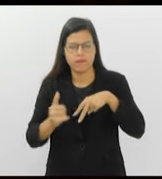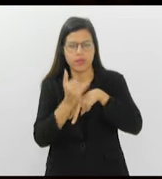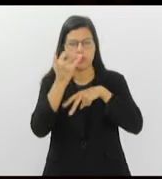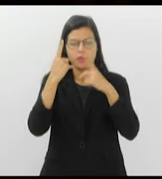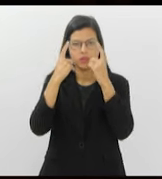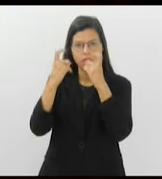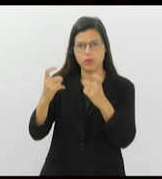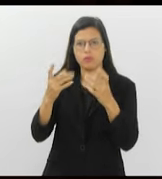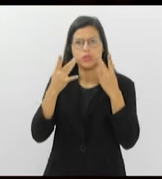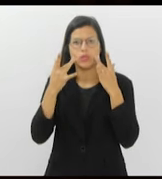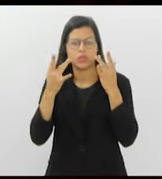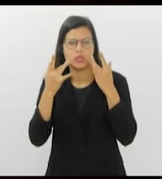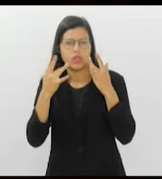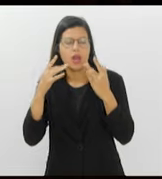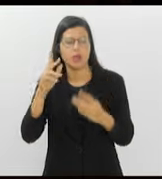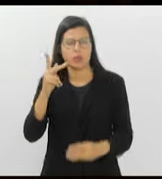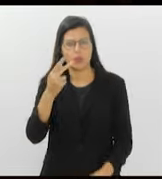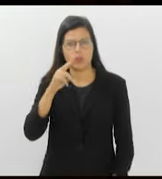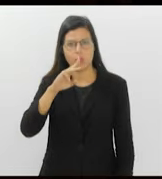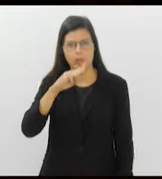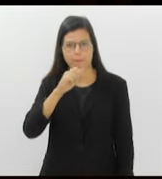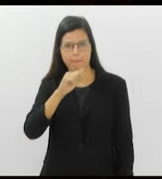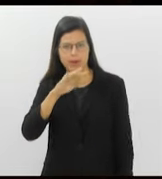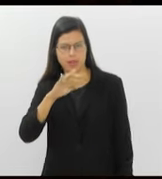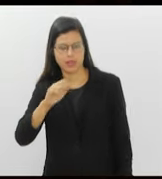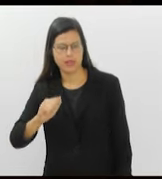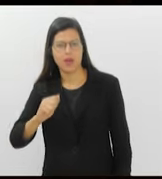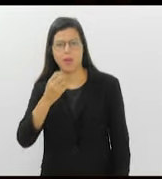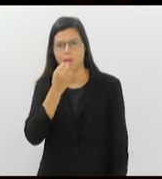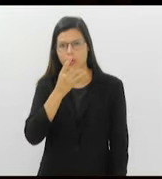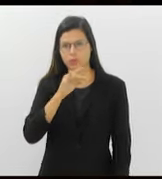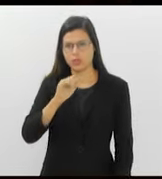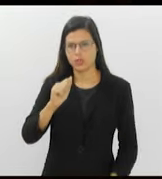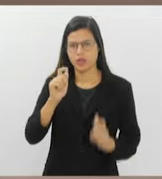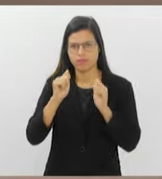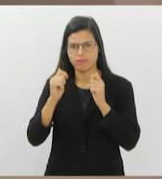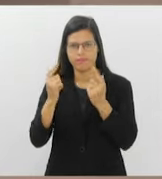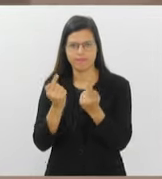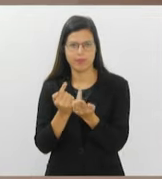Teatro Sérgio Porto, no Maitá. O Bom Dia Alerj começa agora.